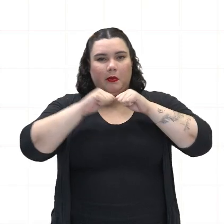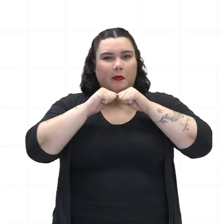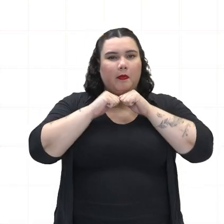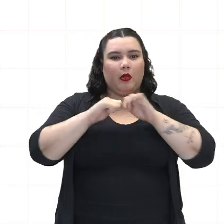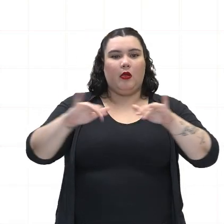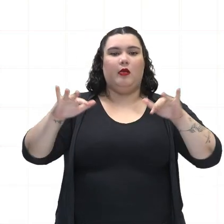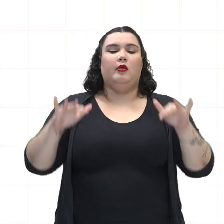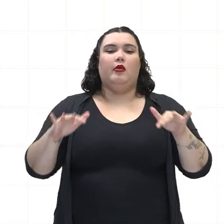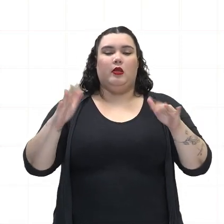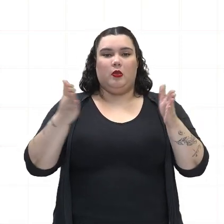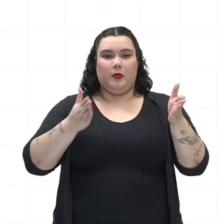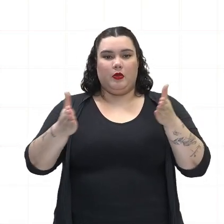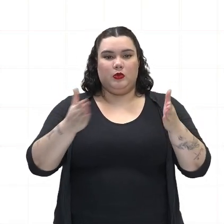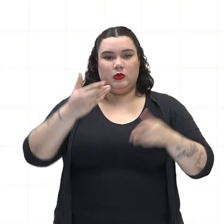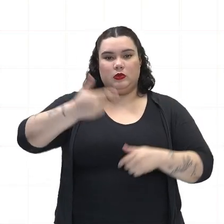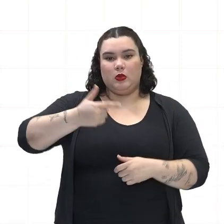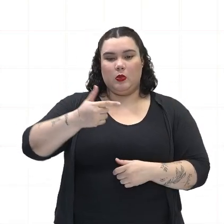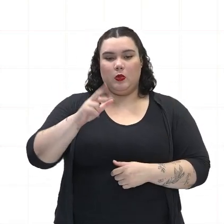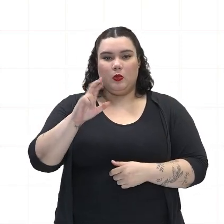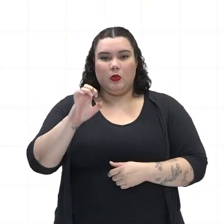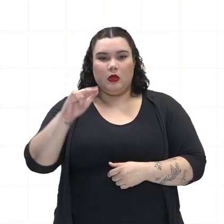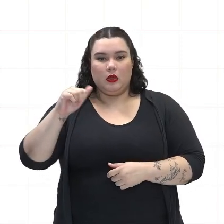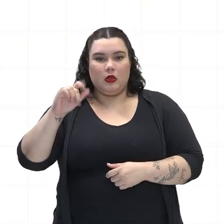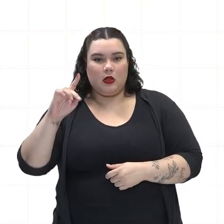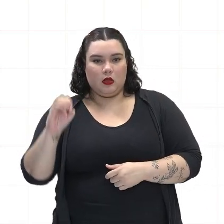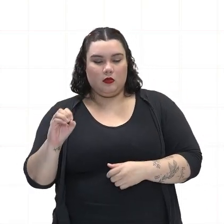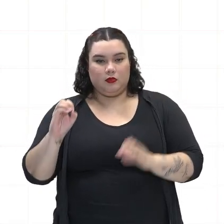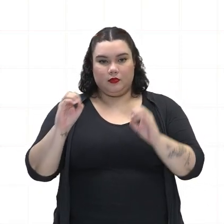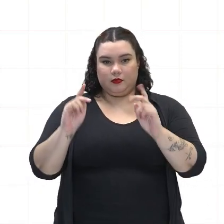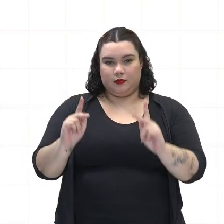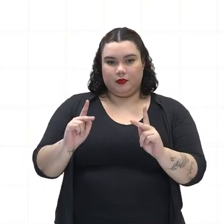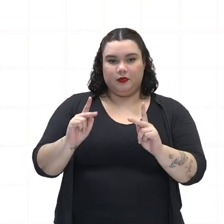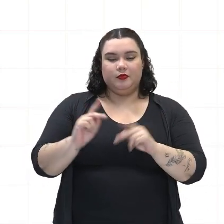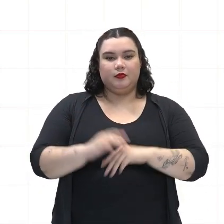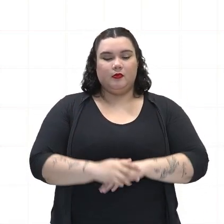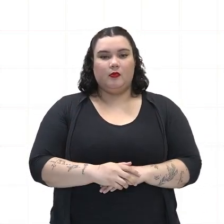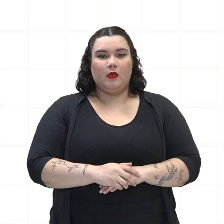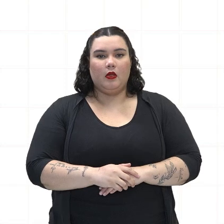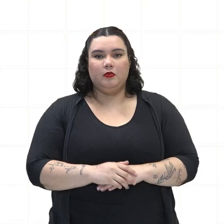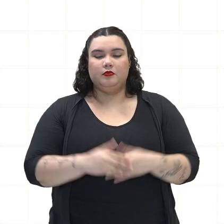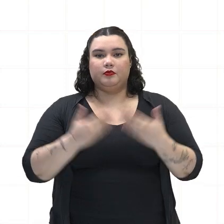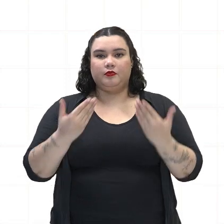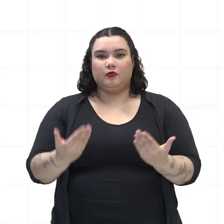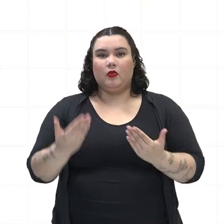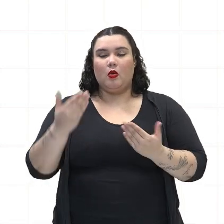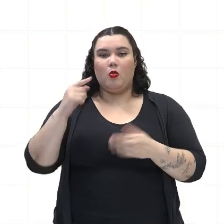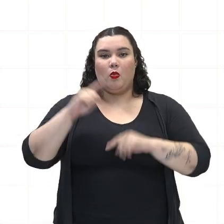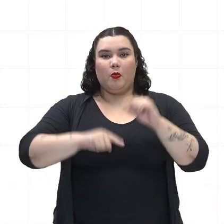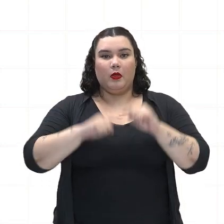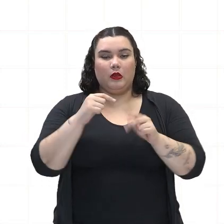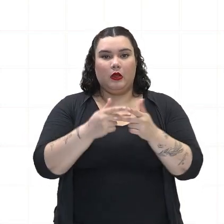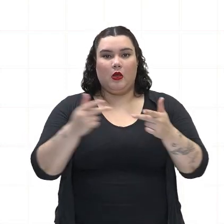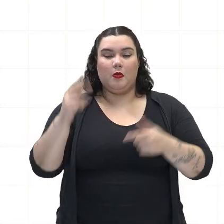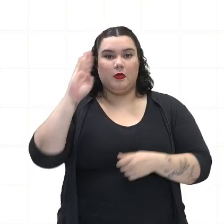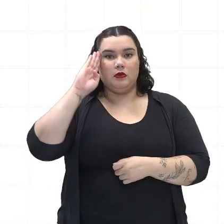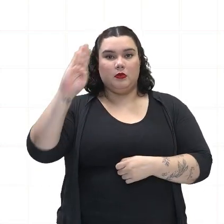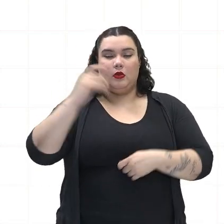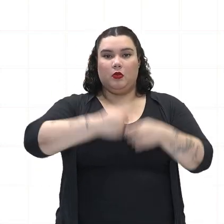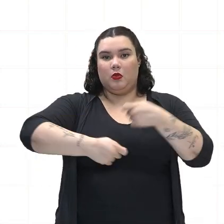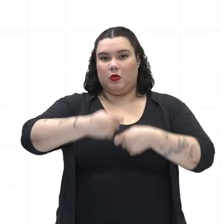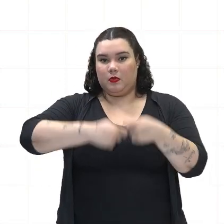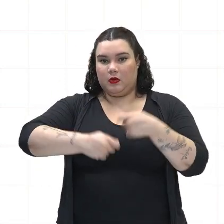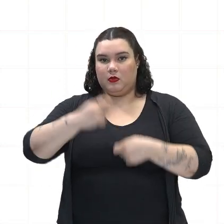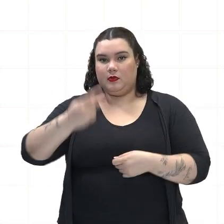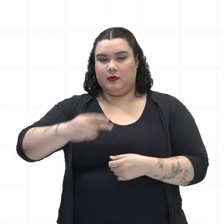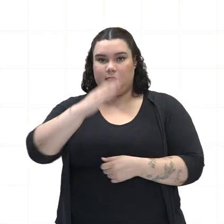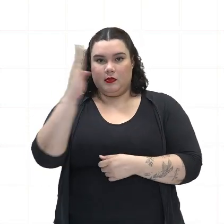segundo reinado. Ok? Então, o produto principal da economia